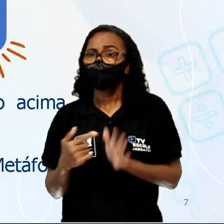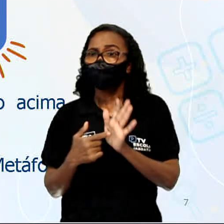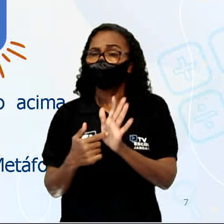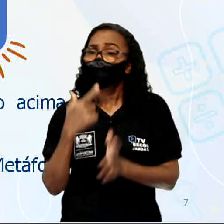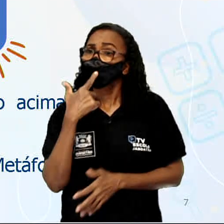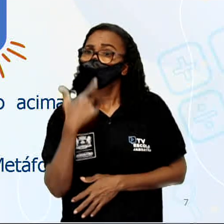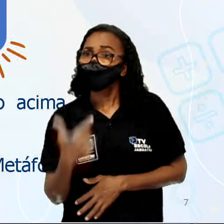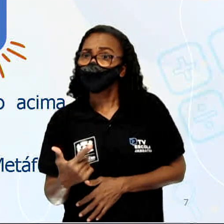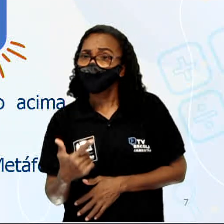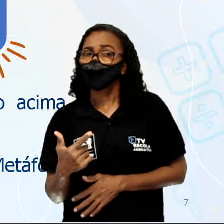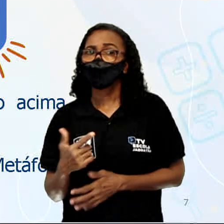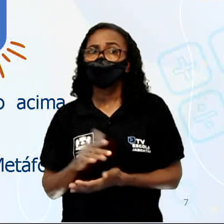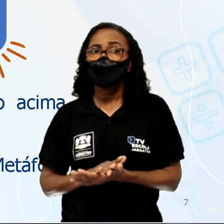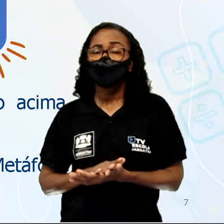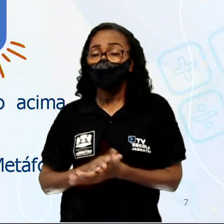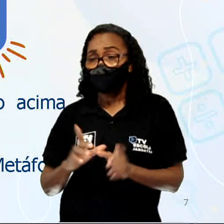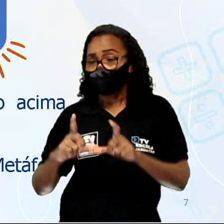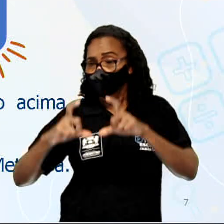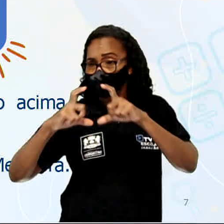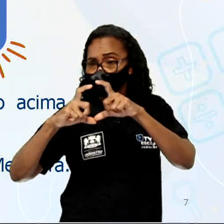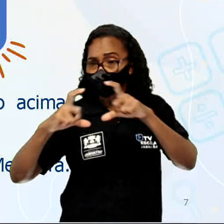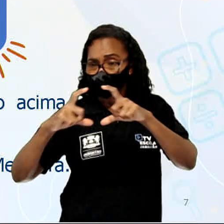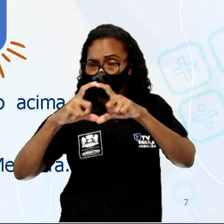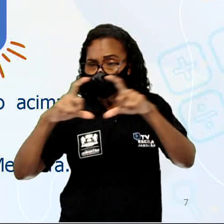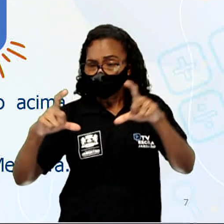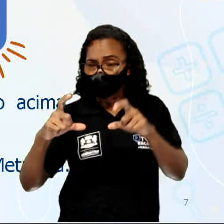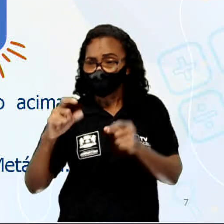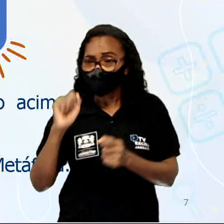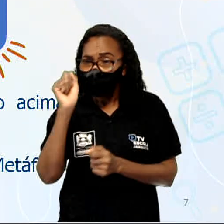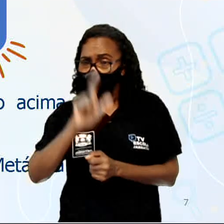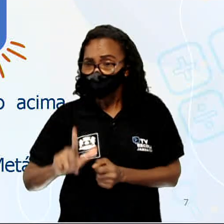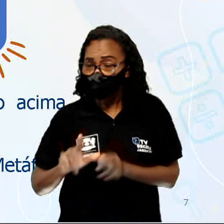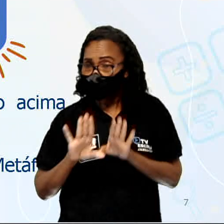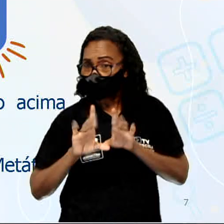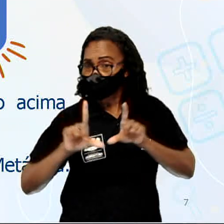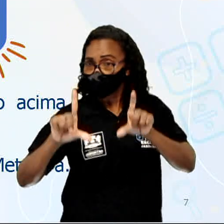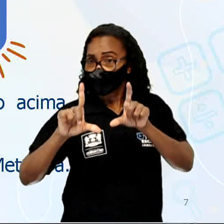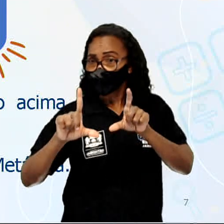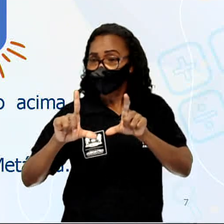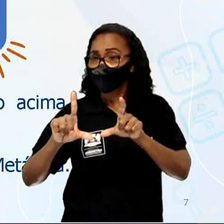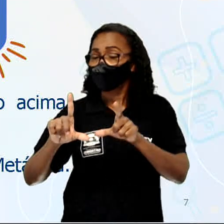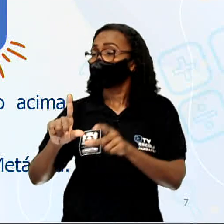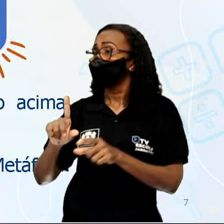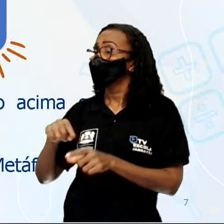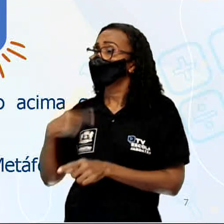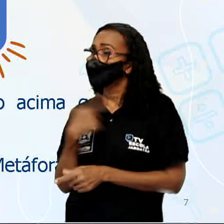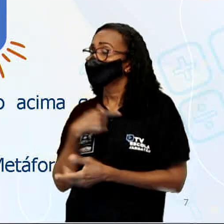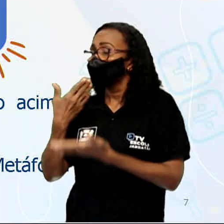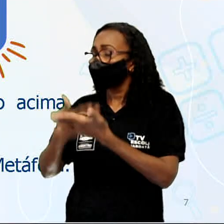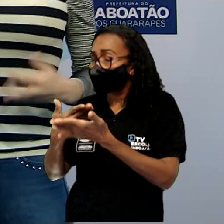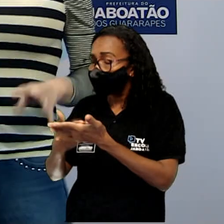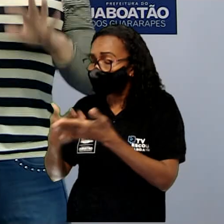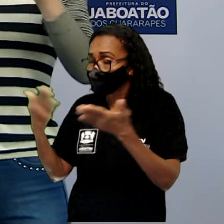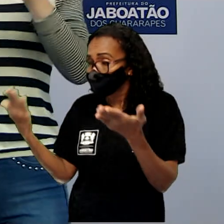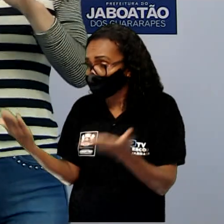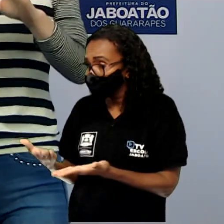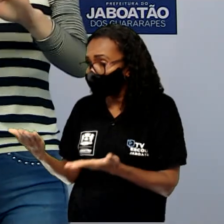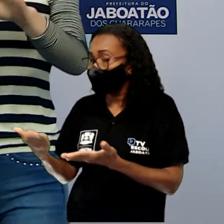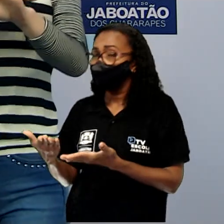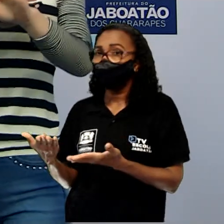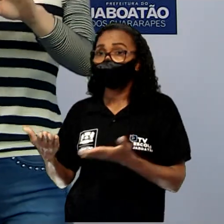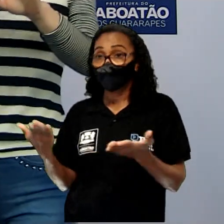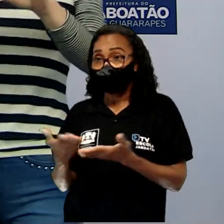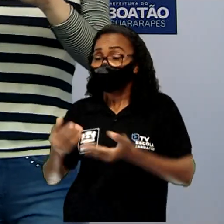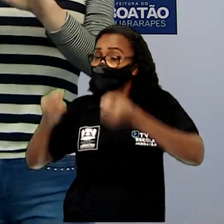nessa pequena caixinha em azul destacada, que estudamos hoje? Hoje,